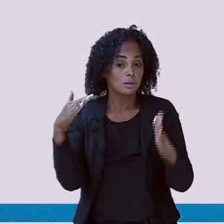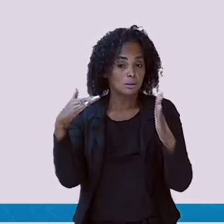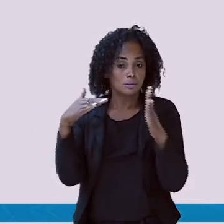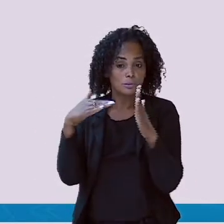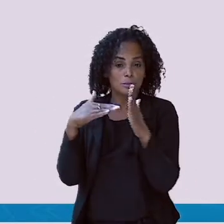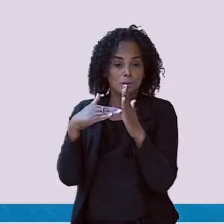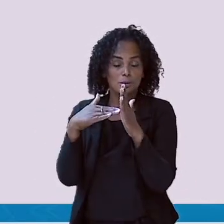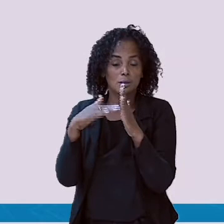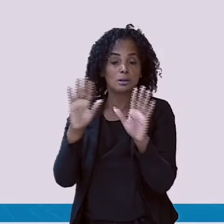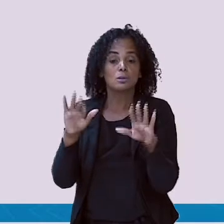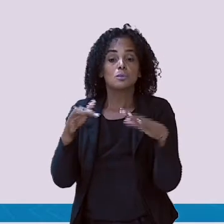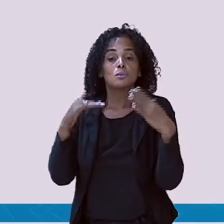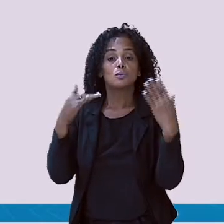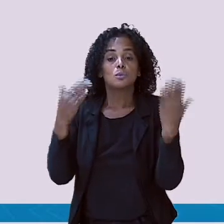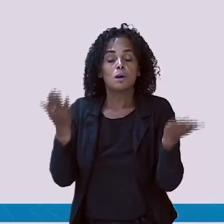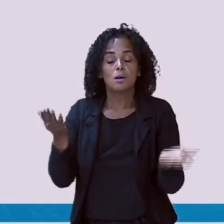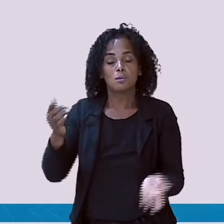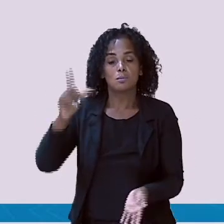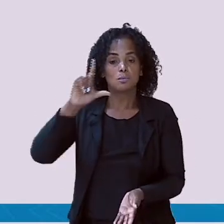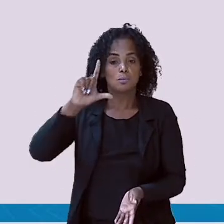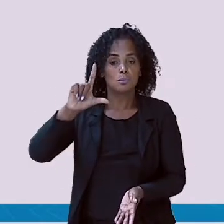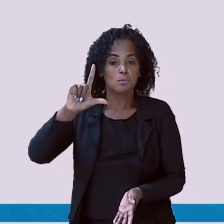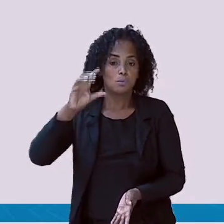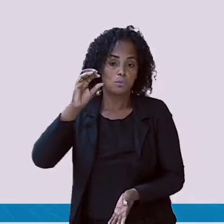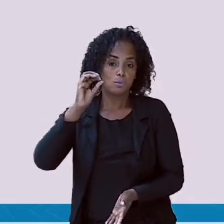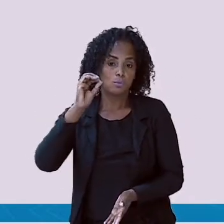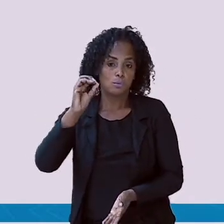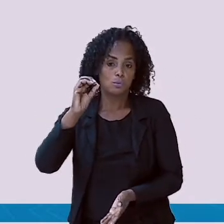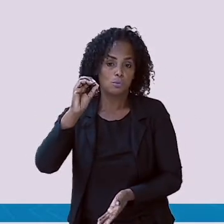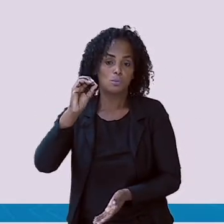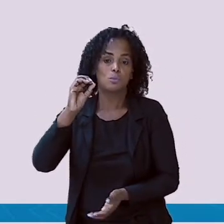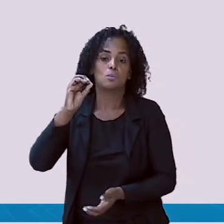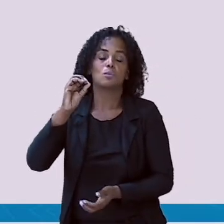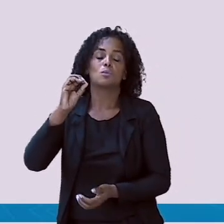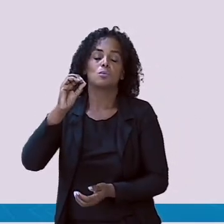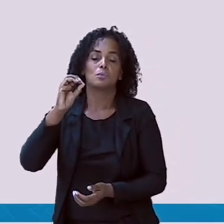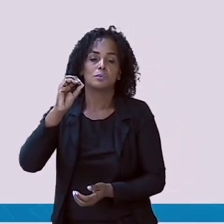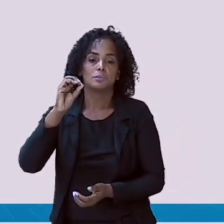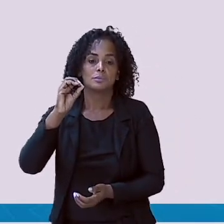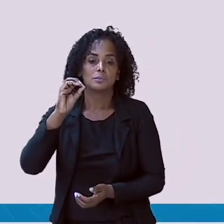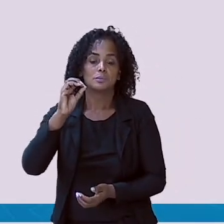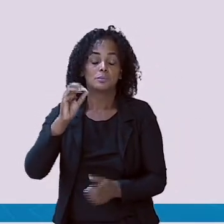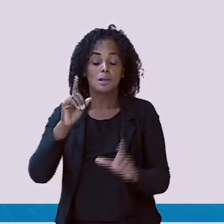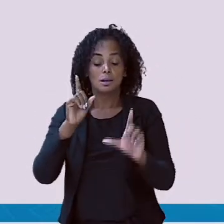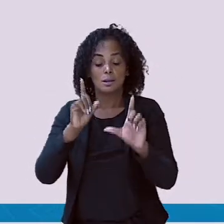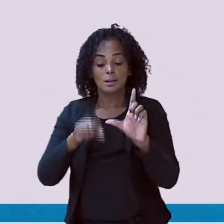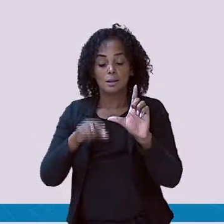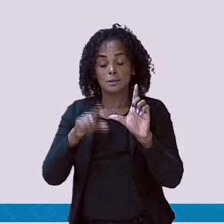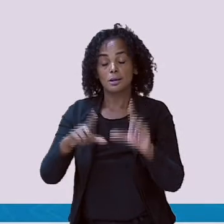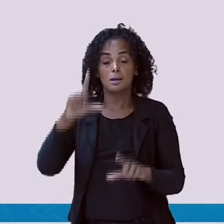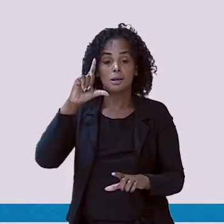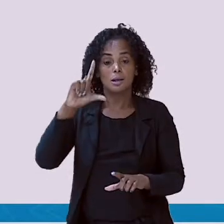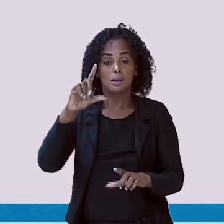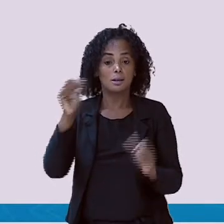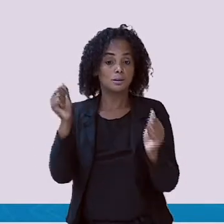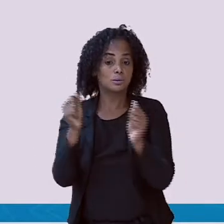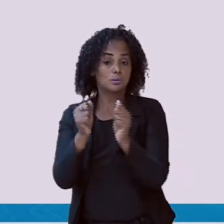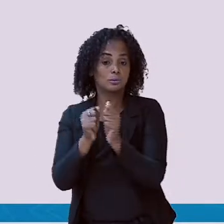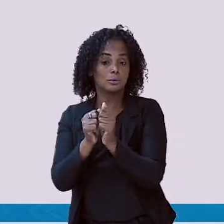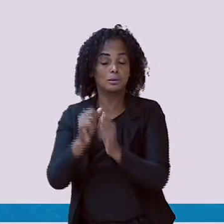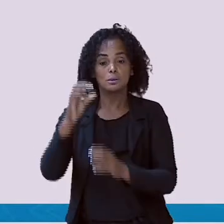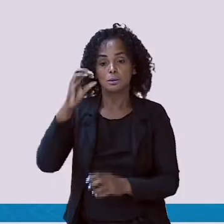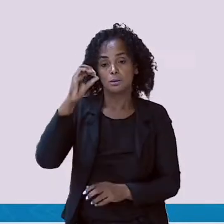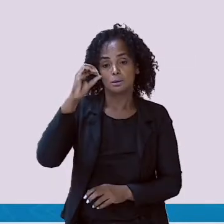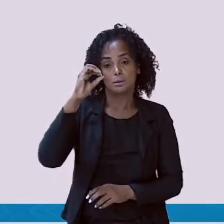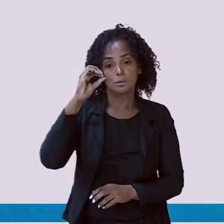sílaba. Ló. Que é a letra L. Com a letra O.